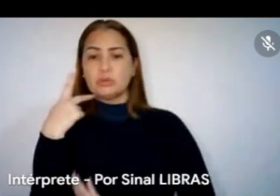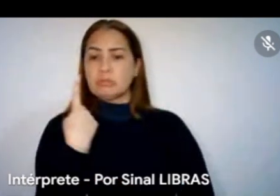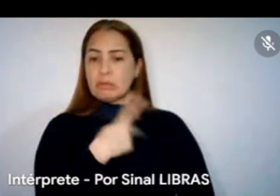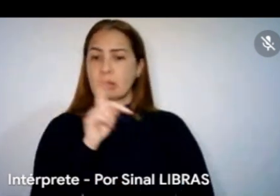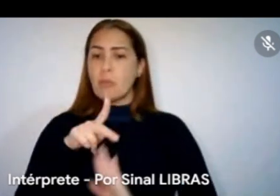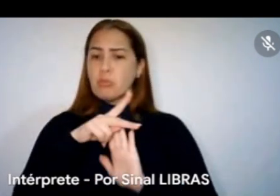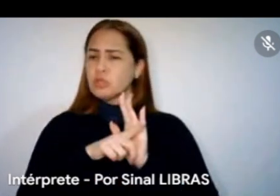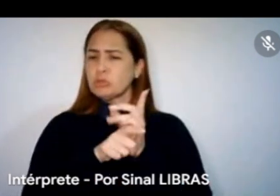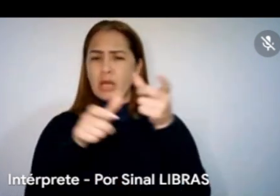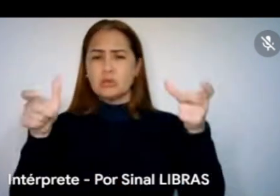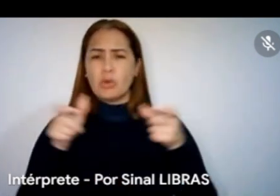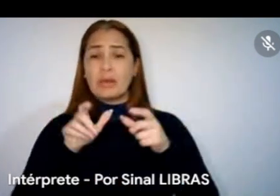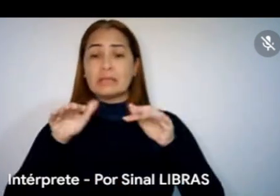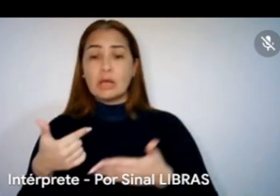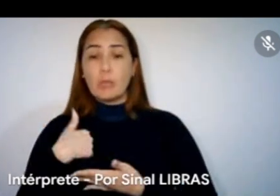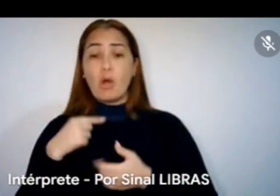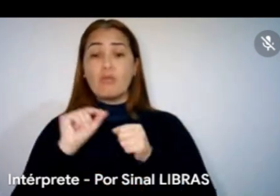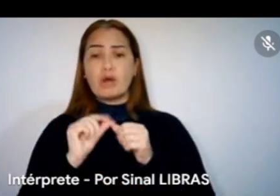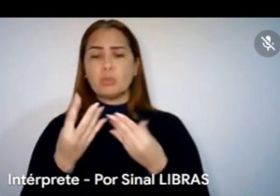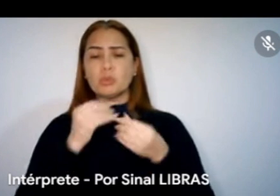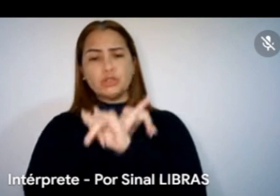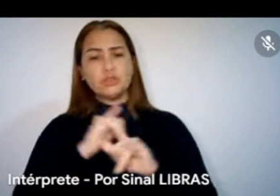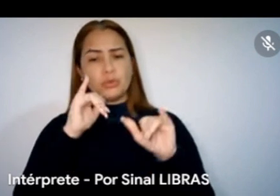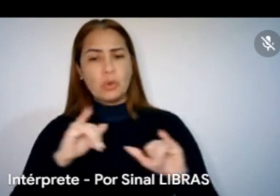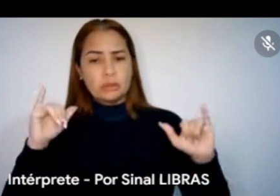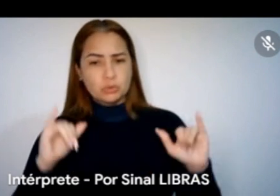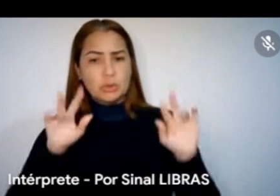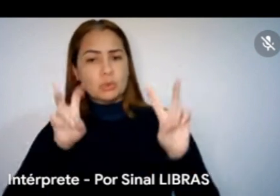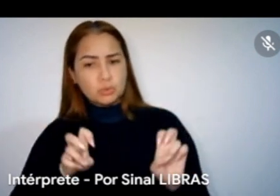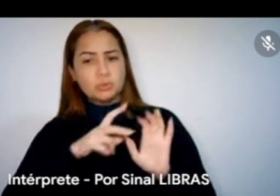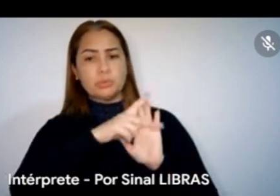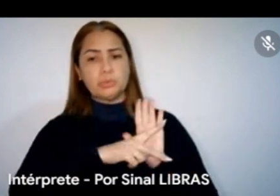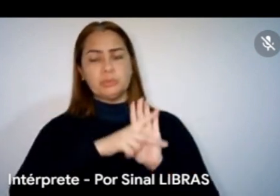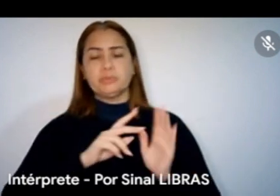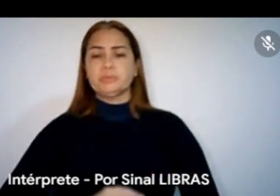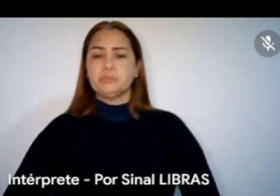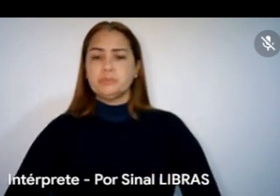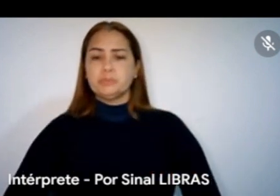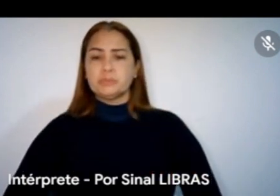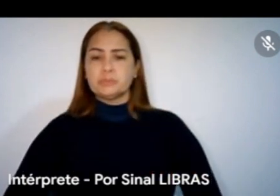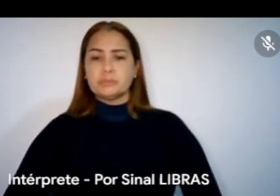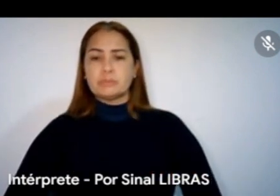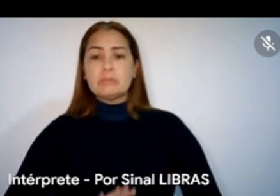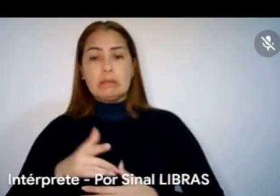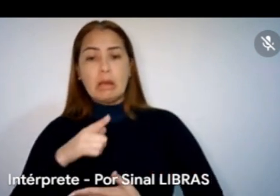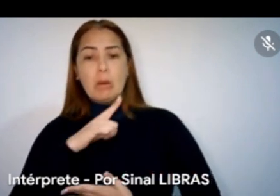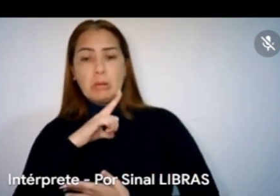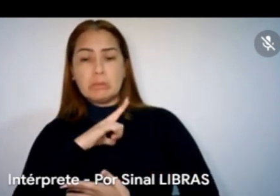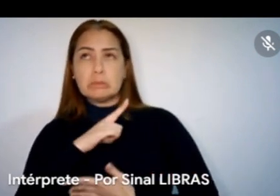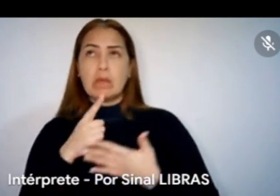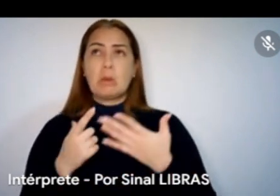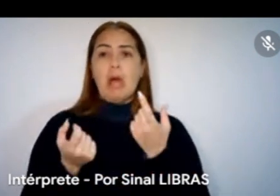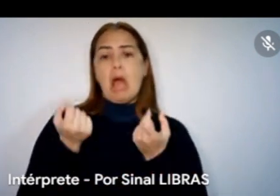ações de divulgação da obra. Eu tenho algumas observações. A primeira